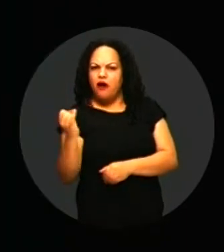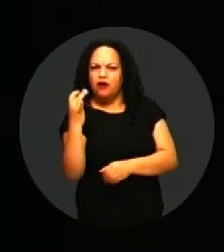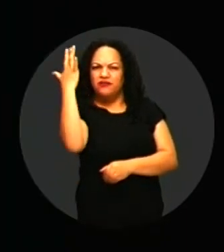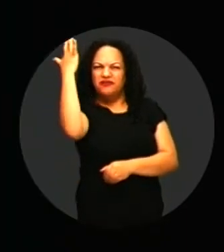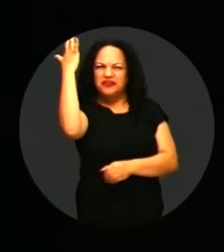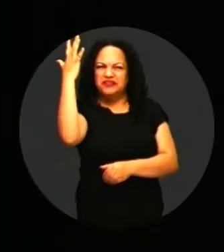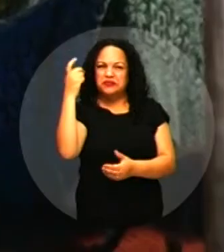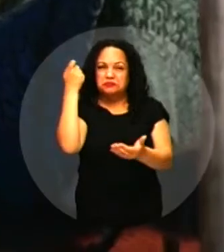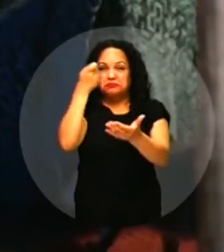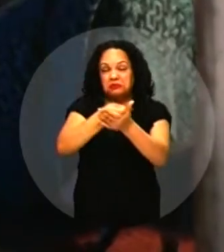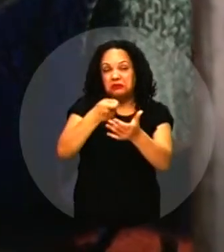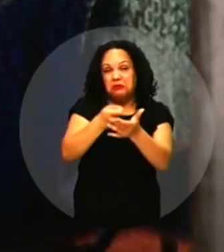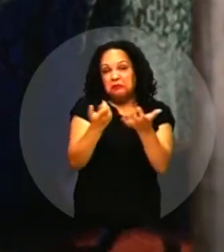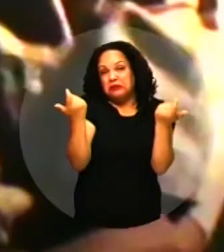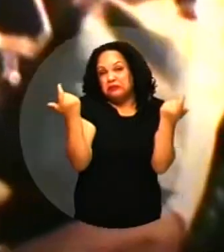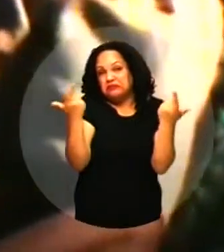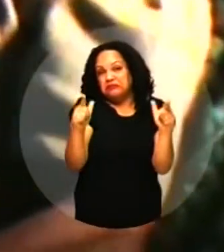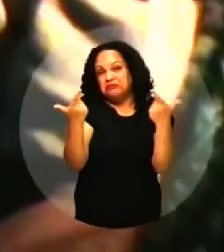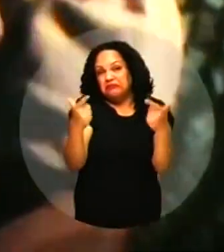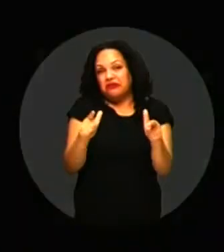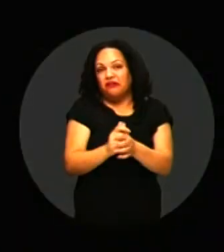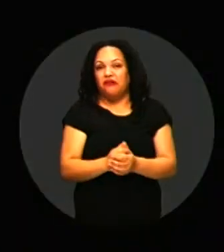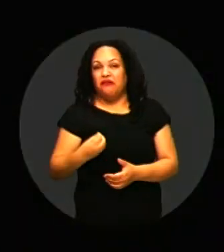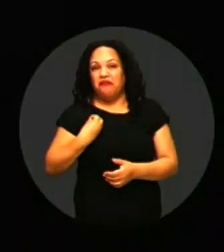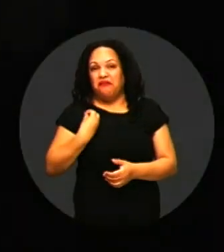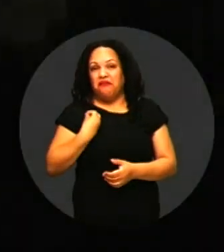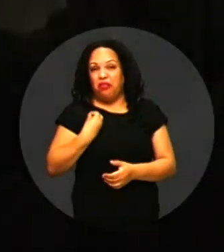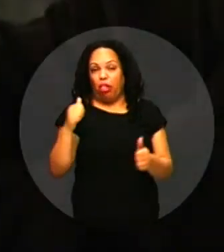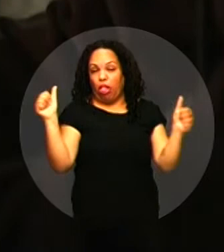Inflação tirou o poder de compra e a vida piorou.